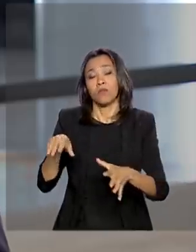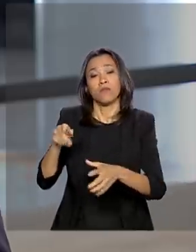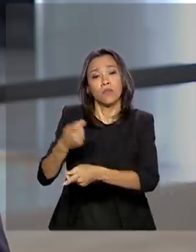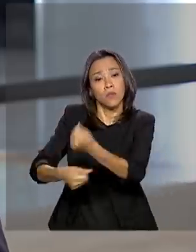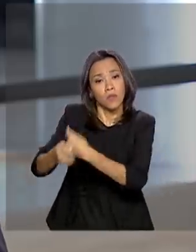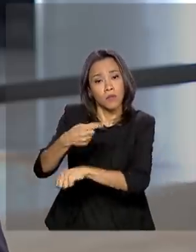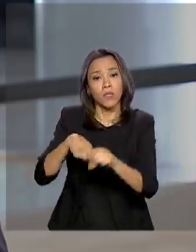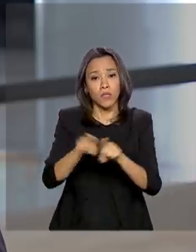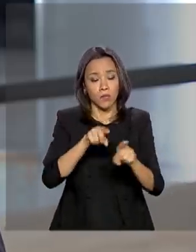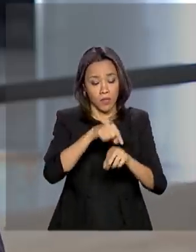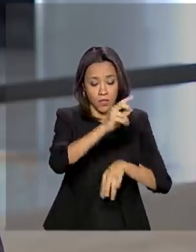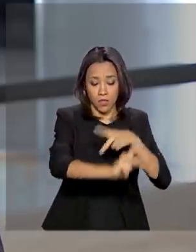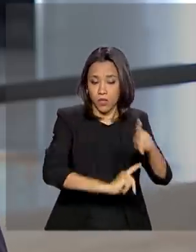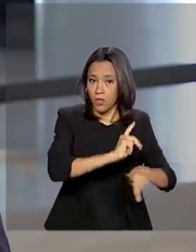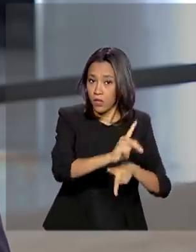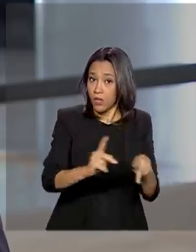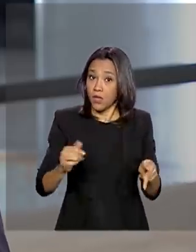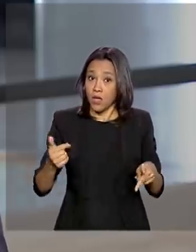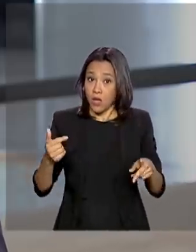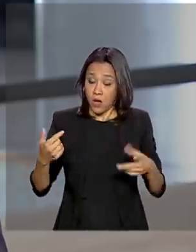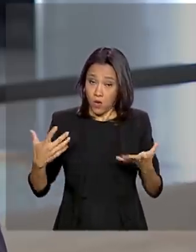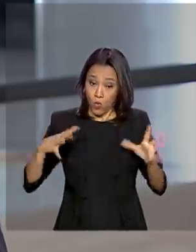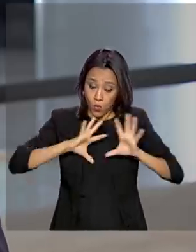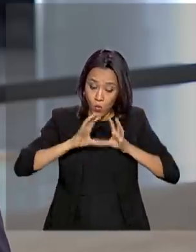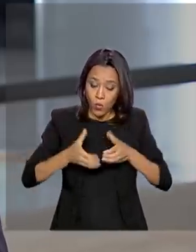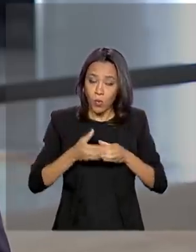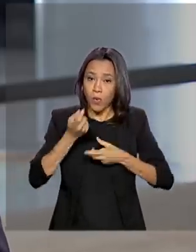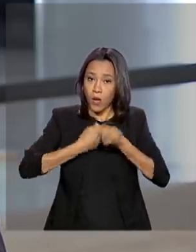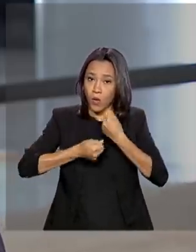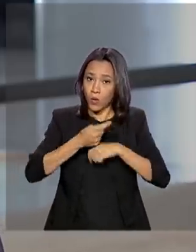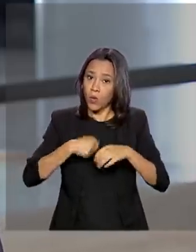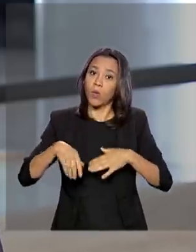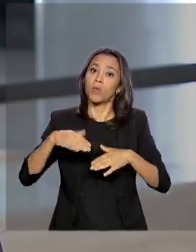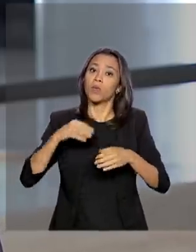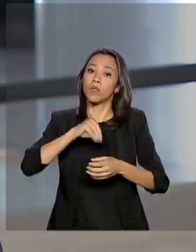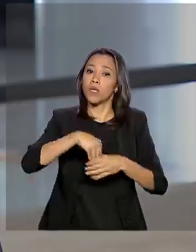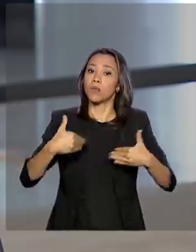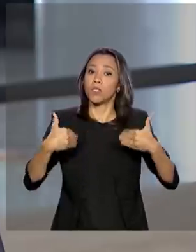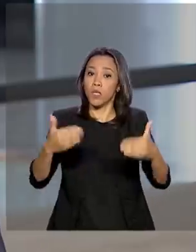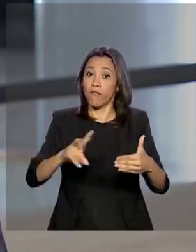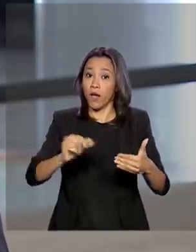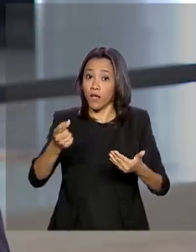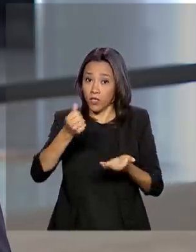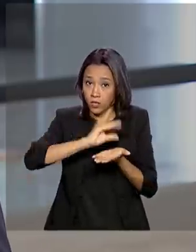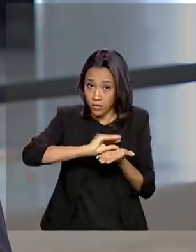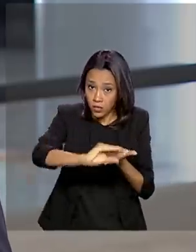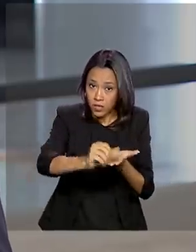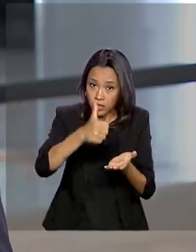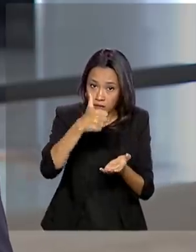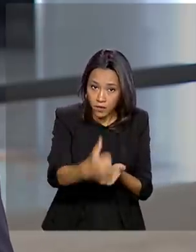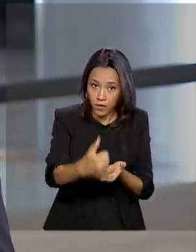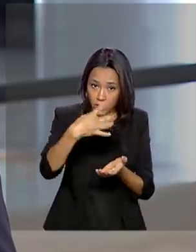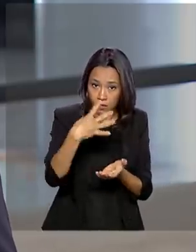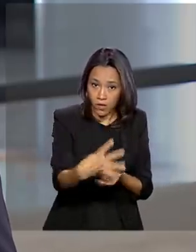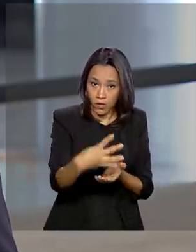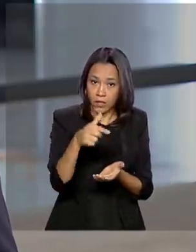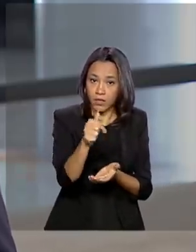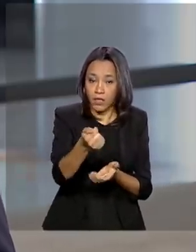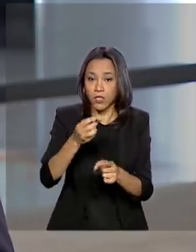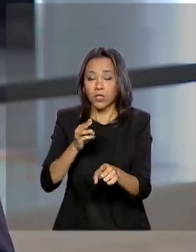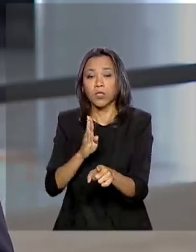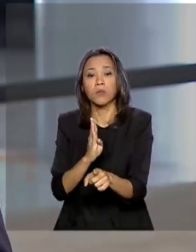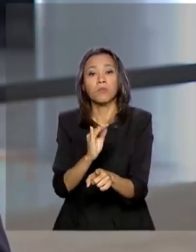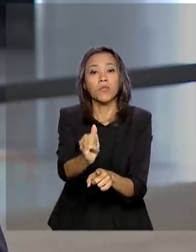equipe econômica do Ministério do Governo Federal anunciou ontem que vai injetar 147 bilhões de reais no